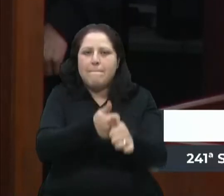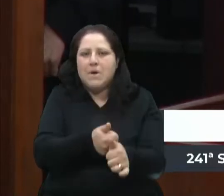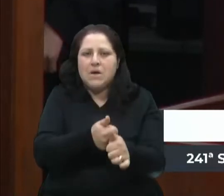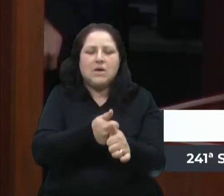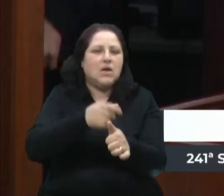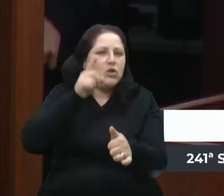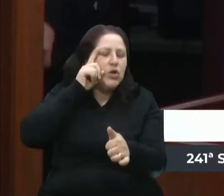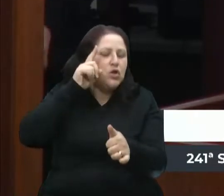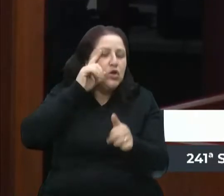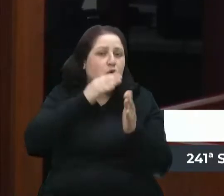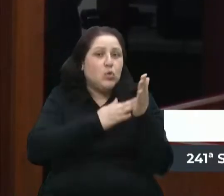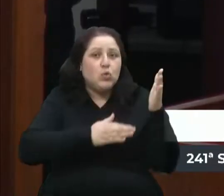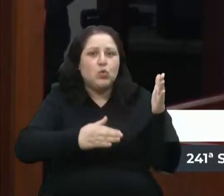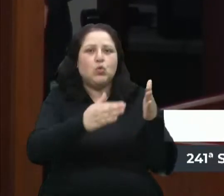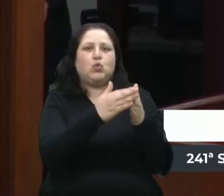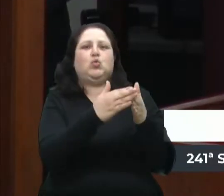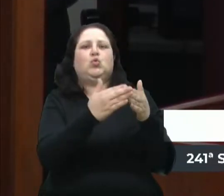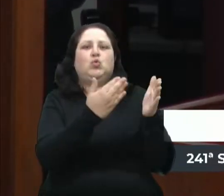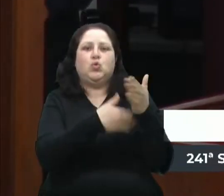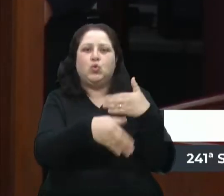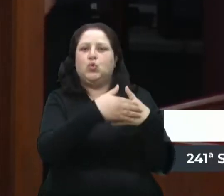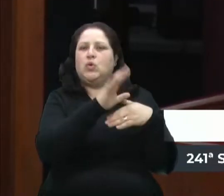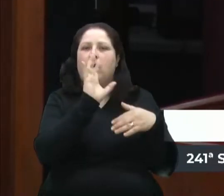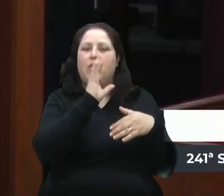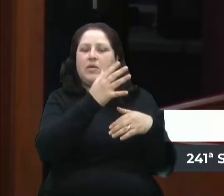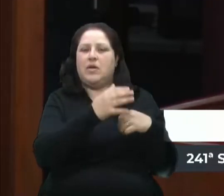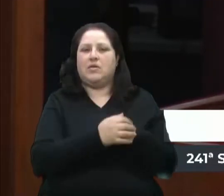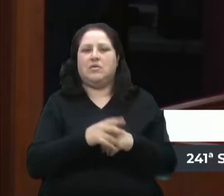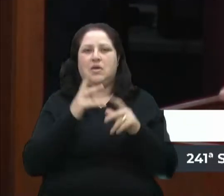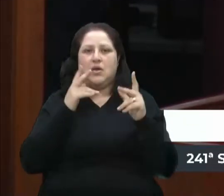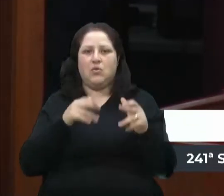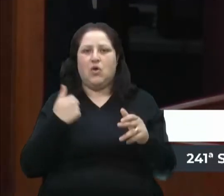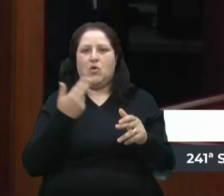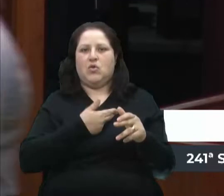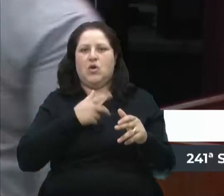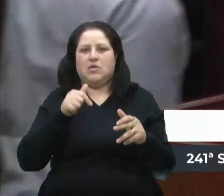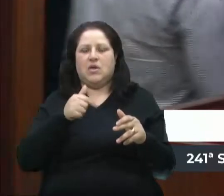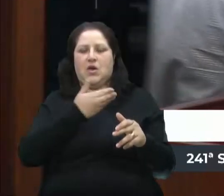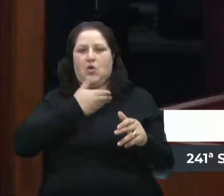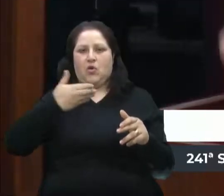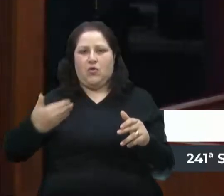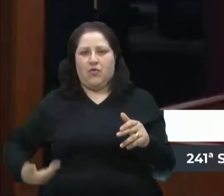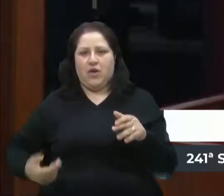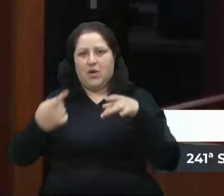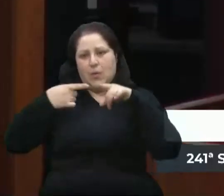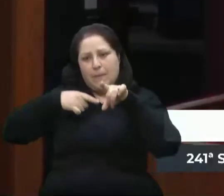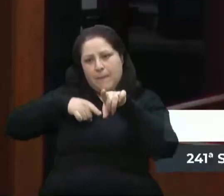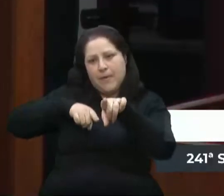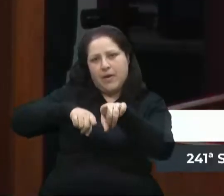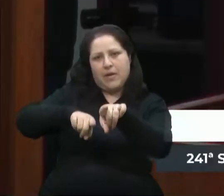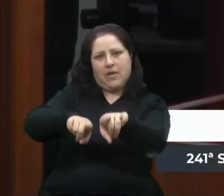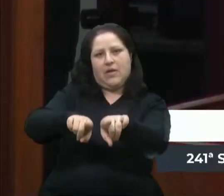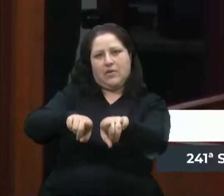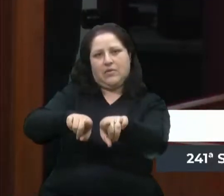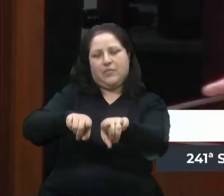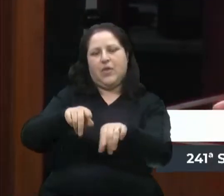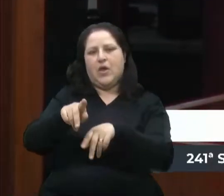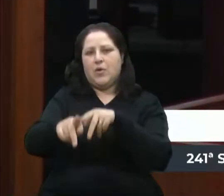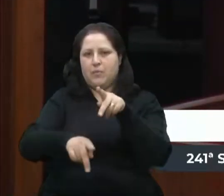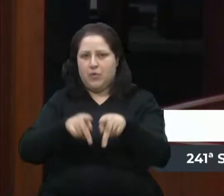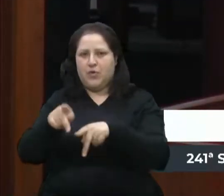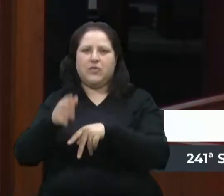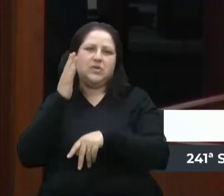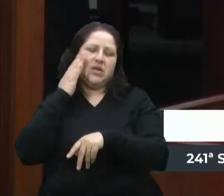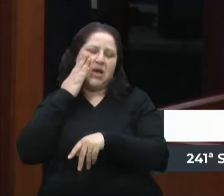tudo o que acontecer. Como se fôssemos um governo paralelo. E o povo sabe, tanto da